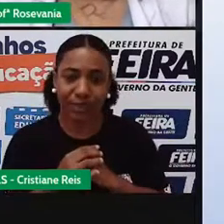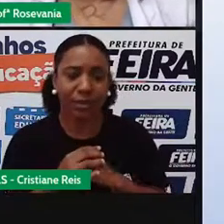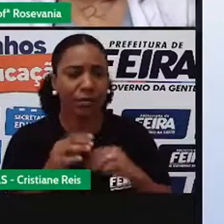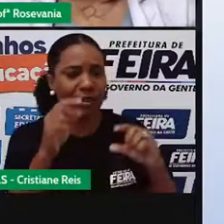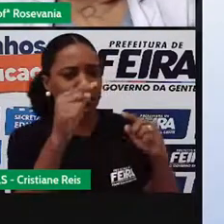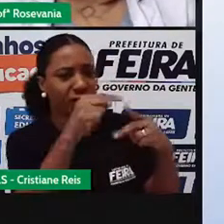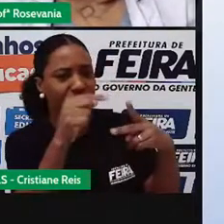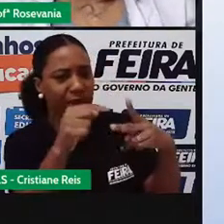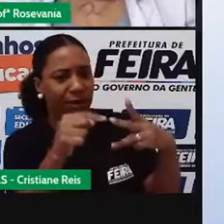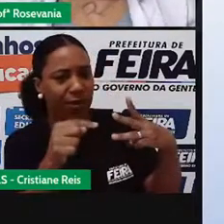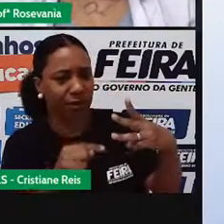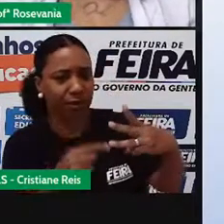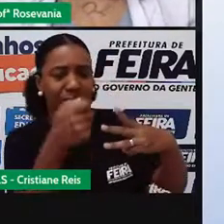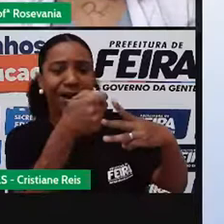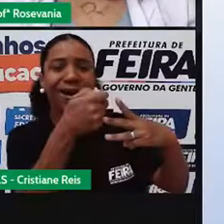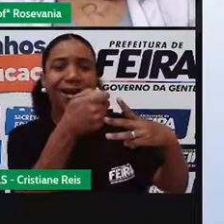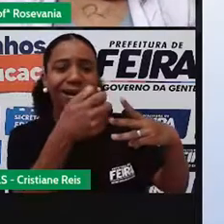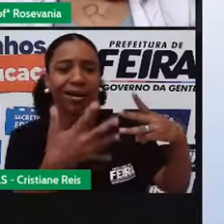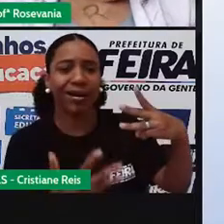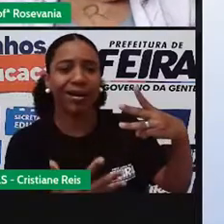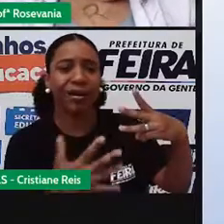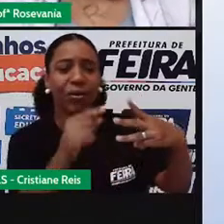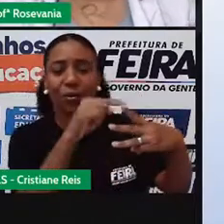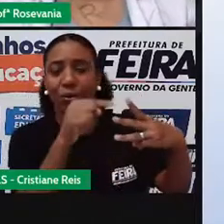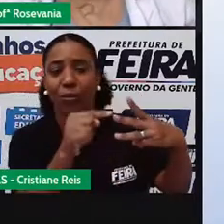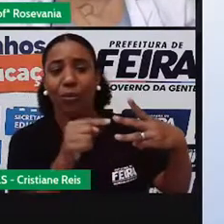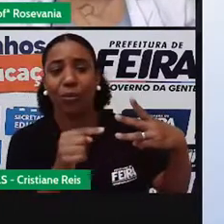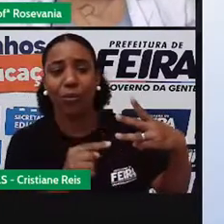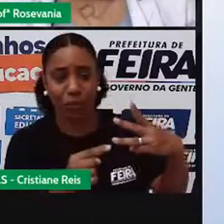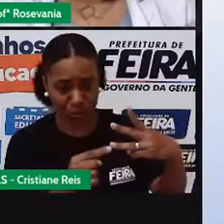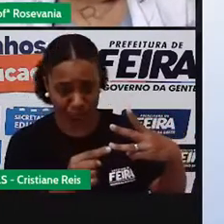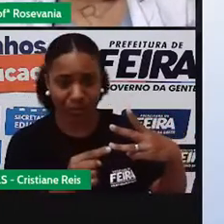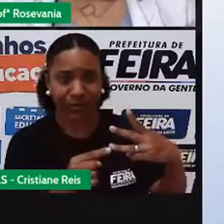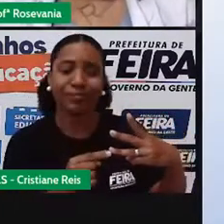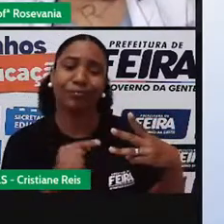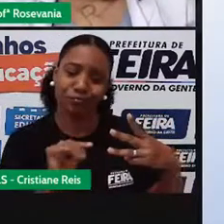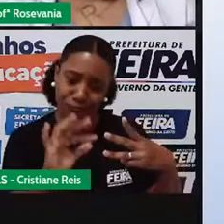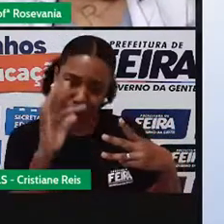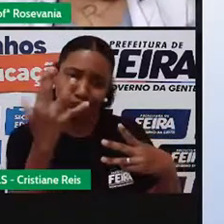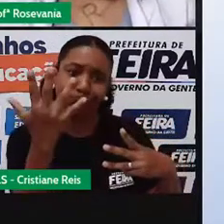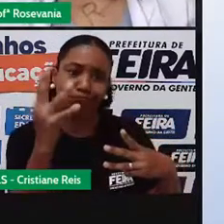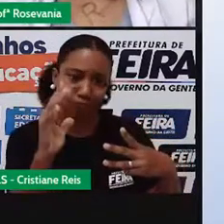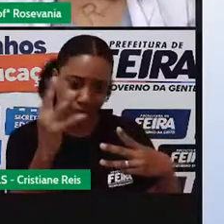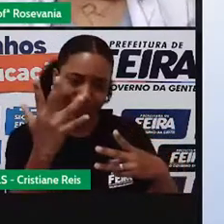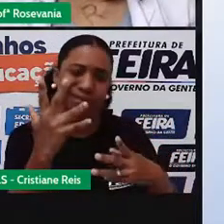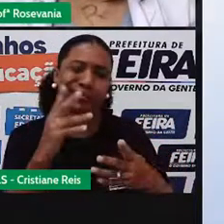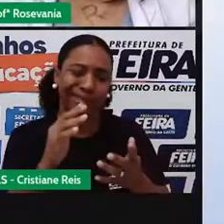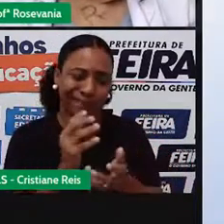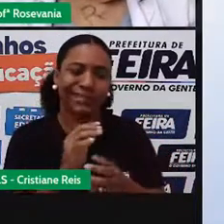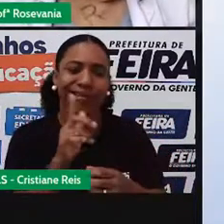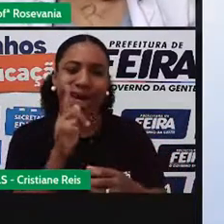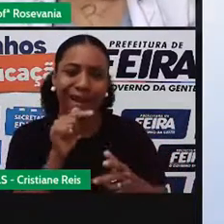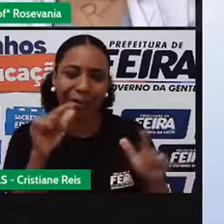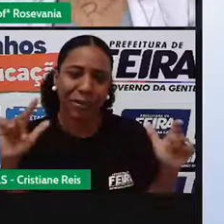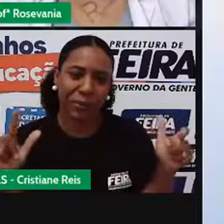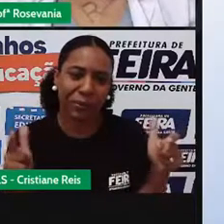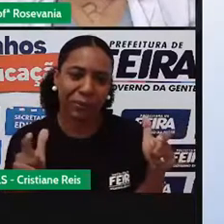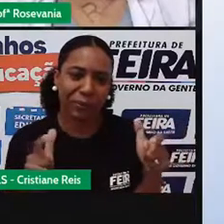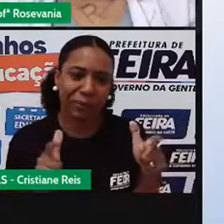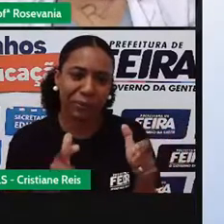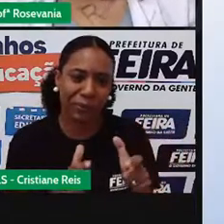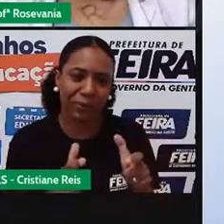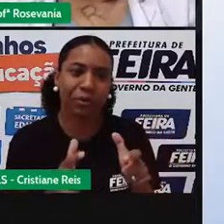característica em comum, né, a gente tem o processo de degradação, infelizmente, o crescimento urbano,